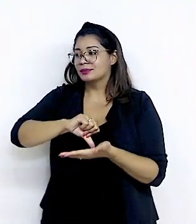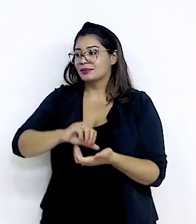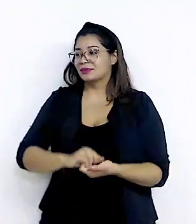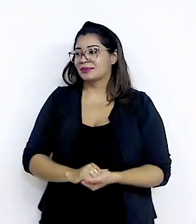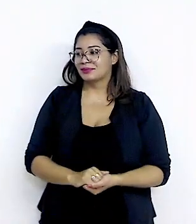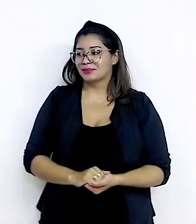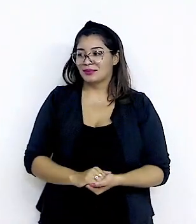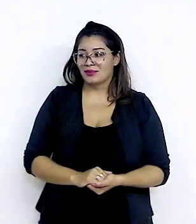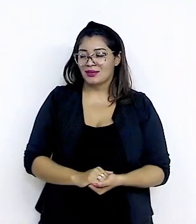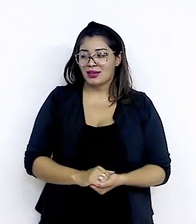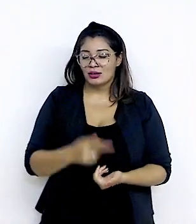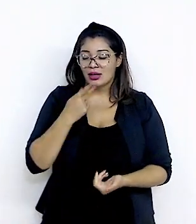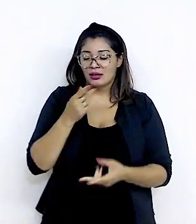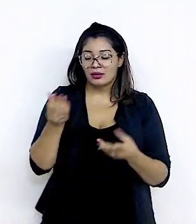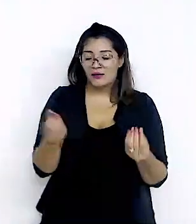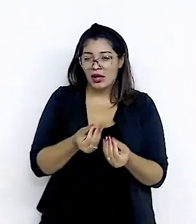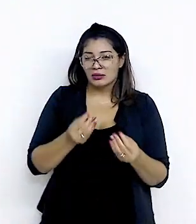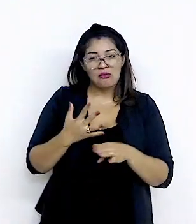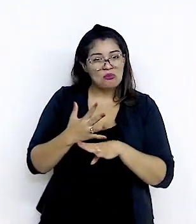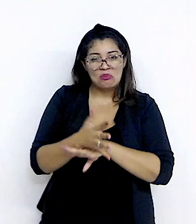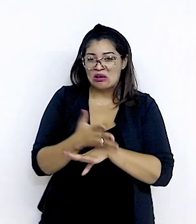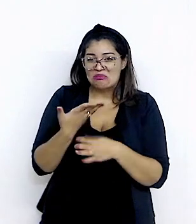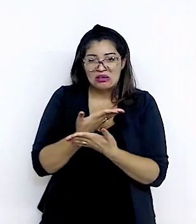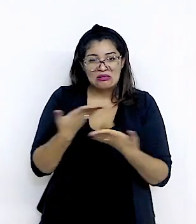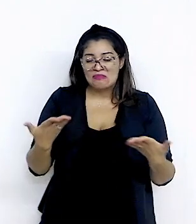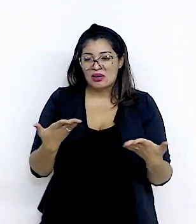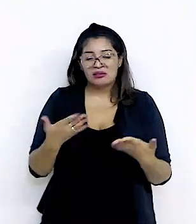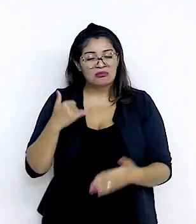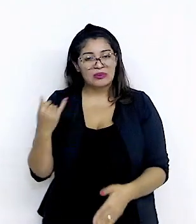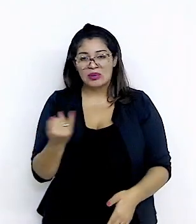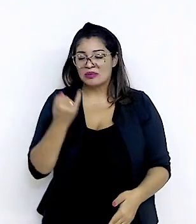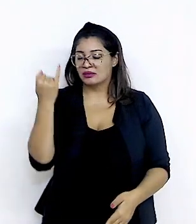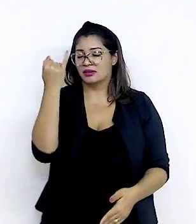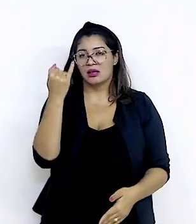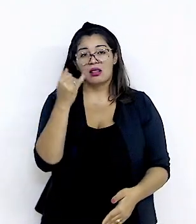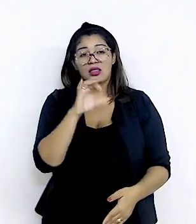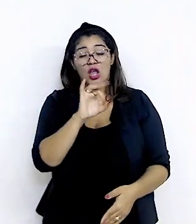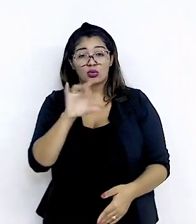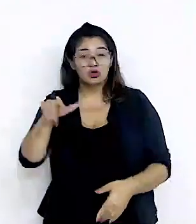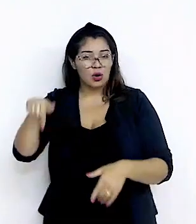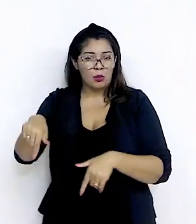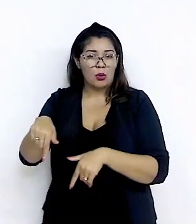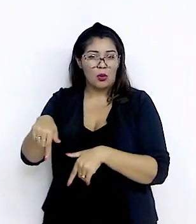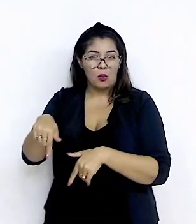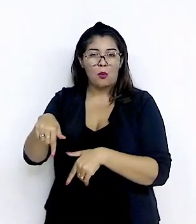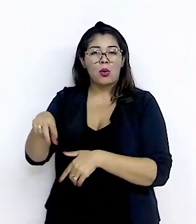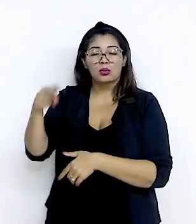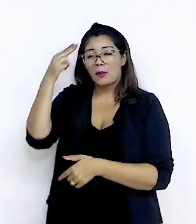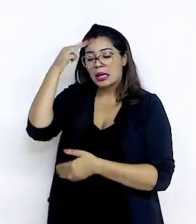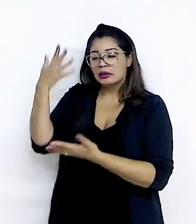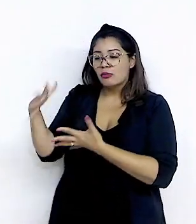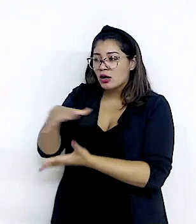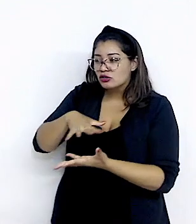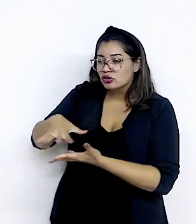Os Emirados certamente são uma porta de entrada E são um hub importante Não só para o mundo árabe Para a